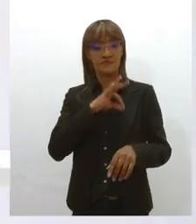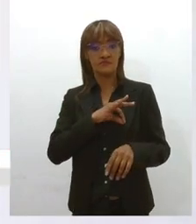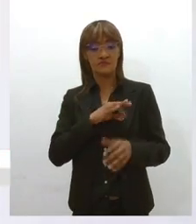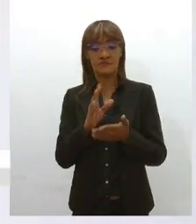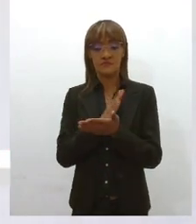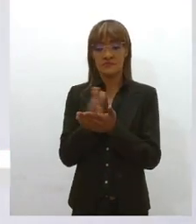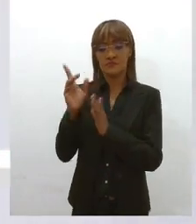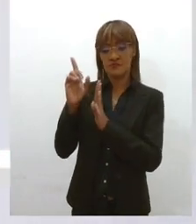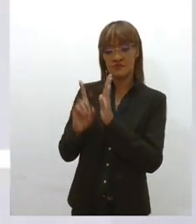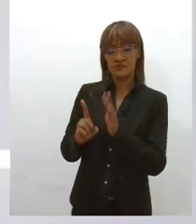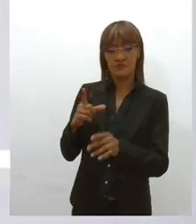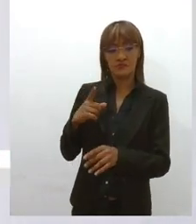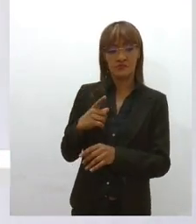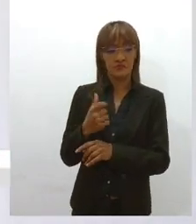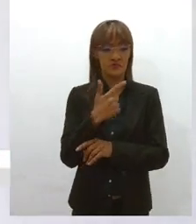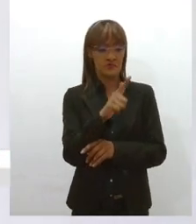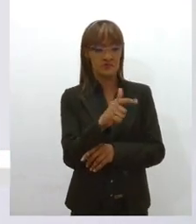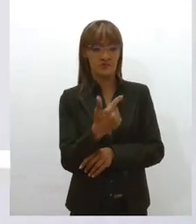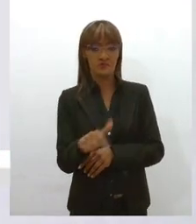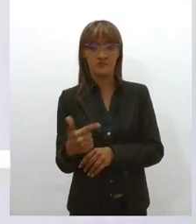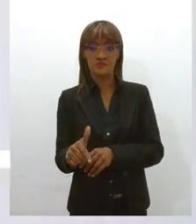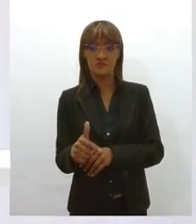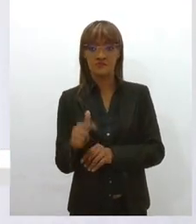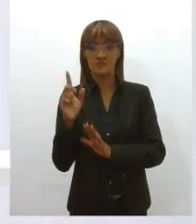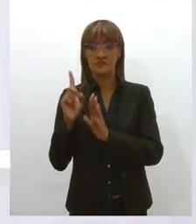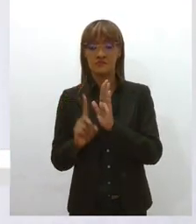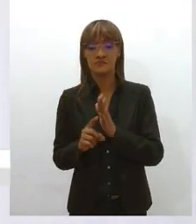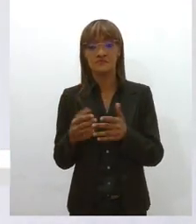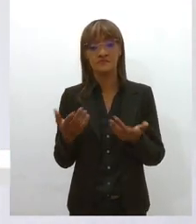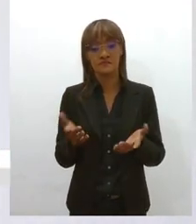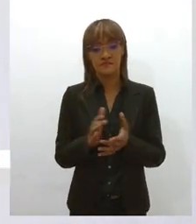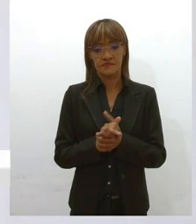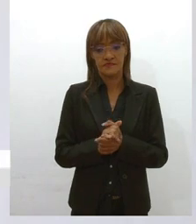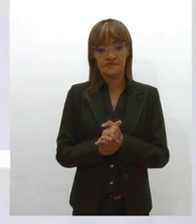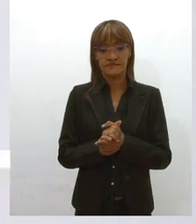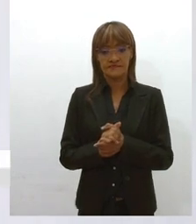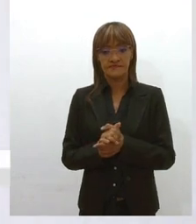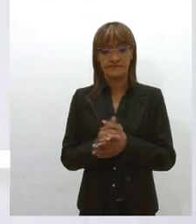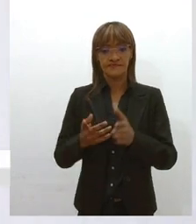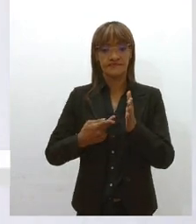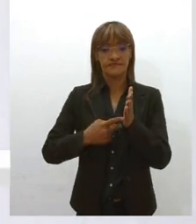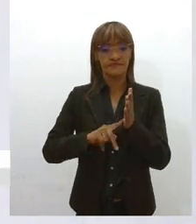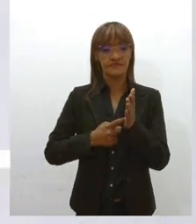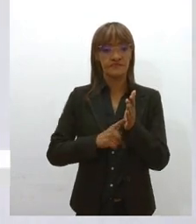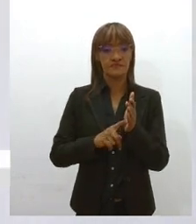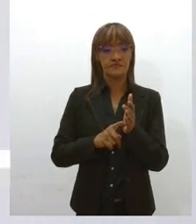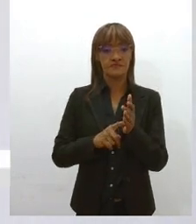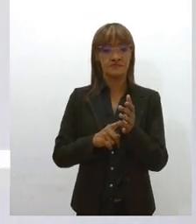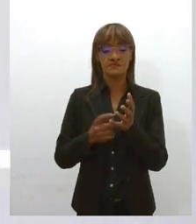outros são subtraídos, e a entidade sindical ela vê possibilidades de negociar,